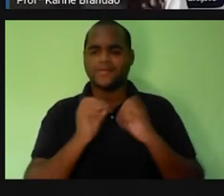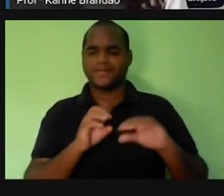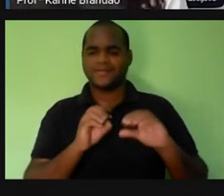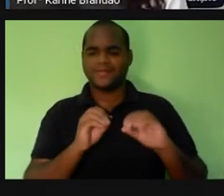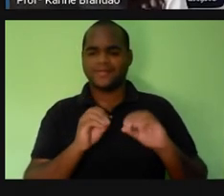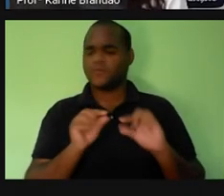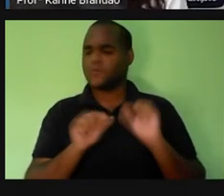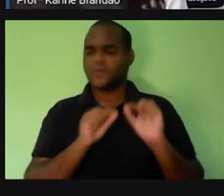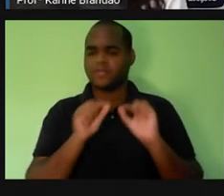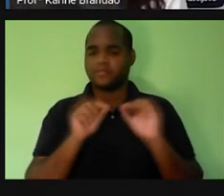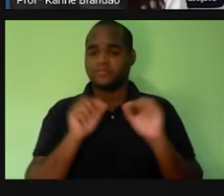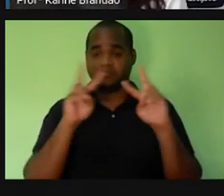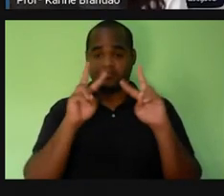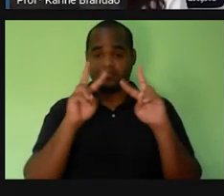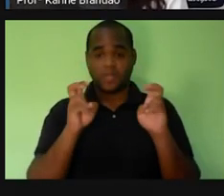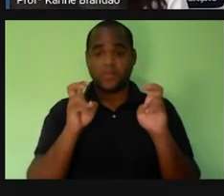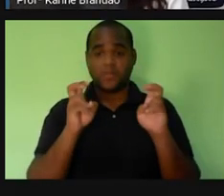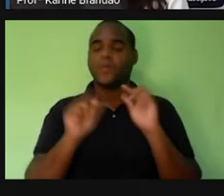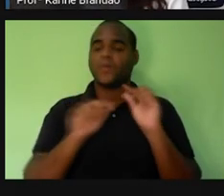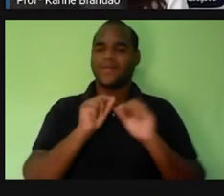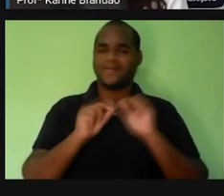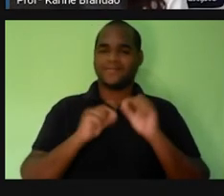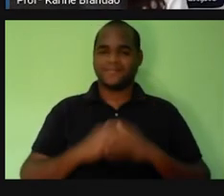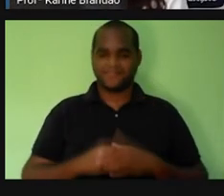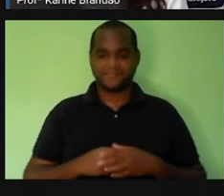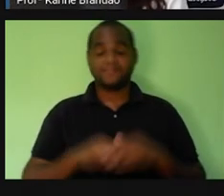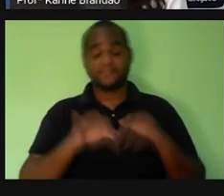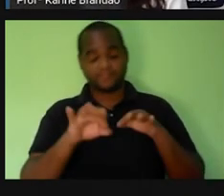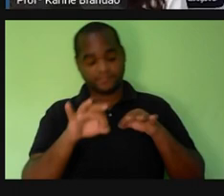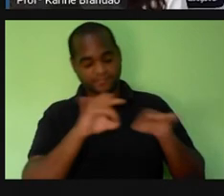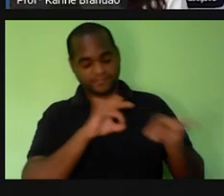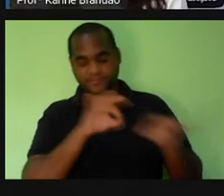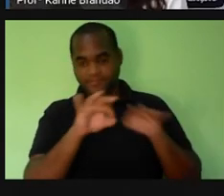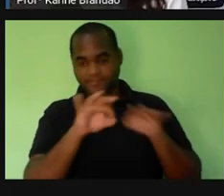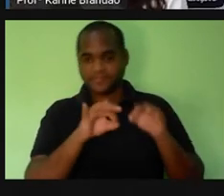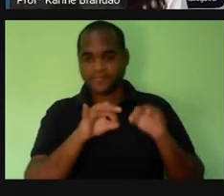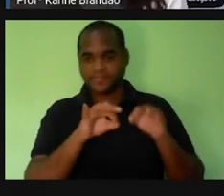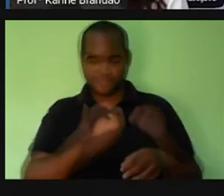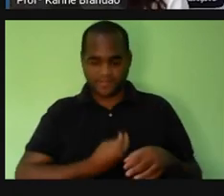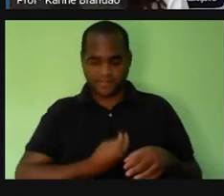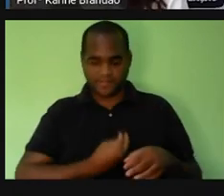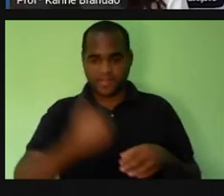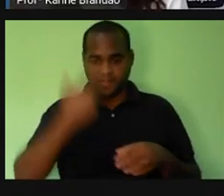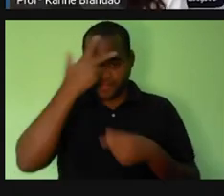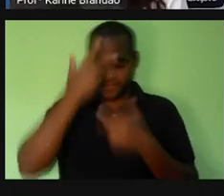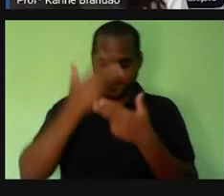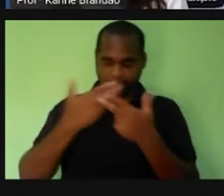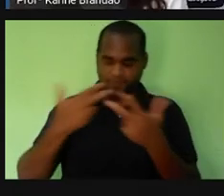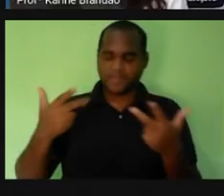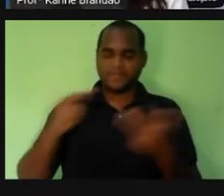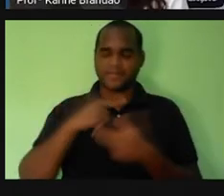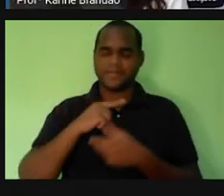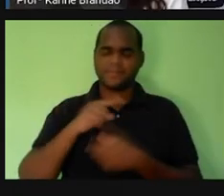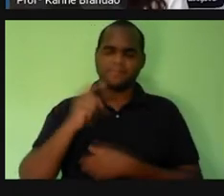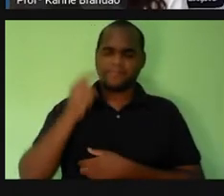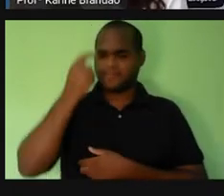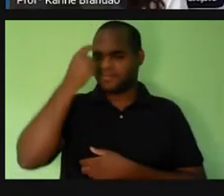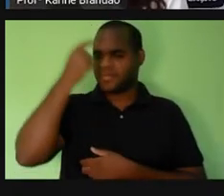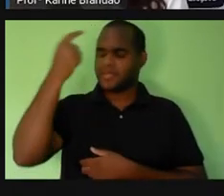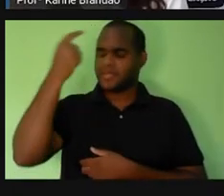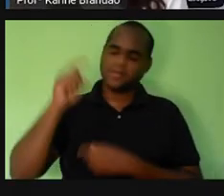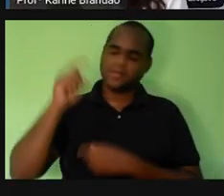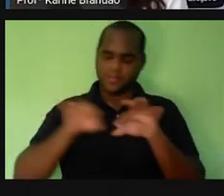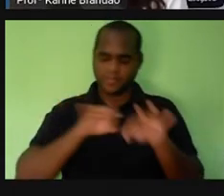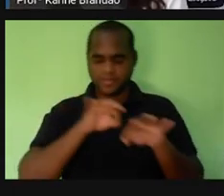O tema da nossa aula é o que? É a organização dos seres vivos, né? E quando a gente pensa em organização,